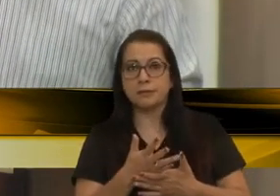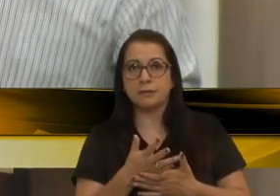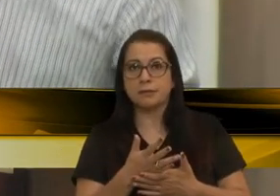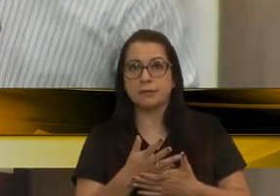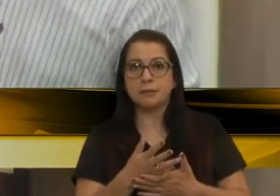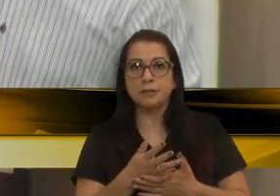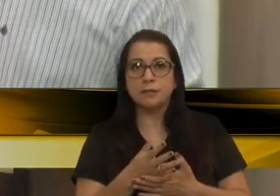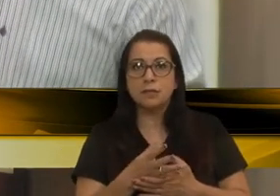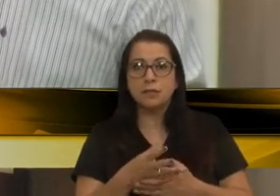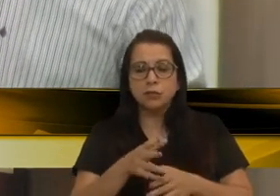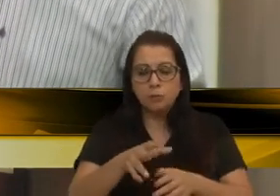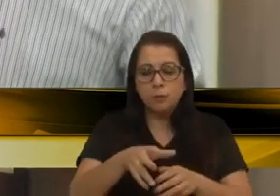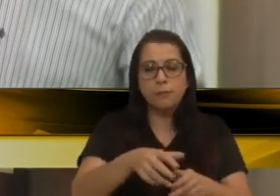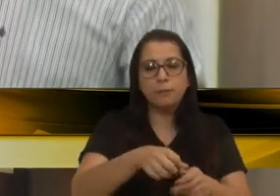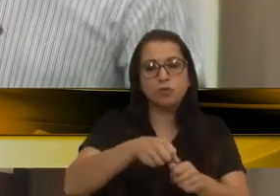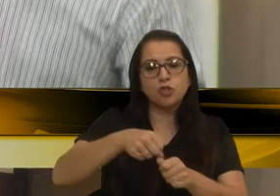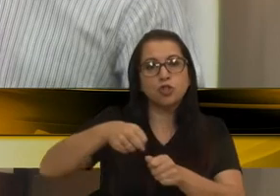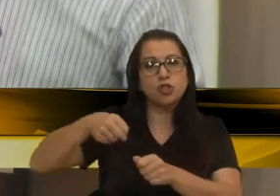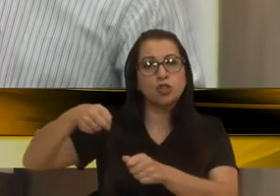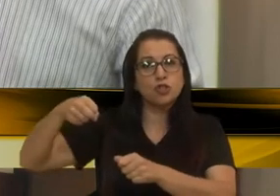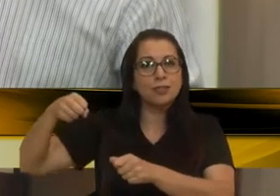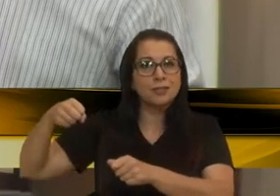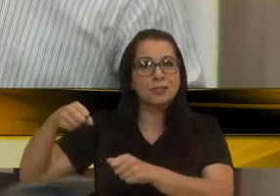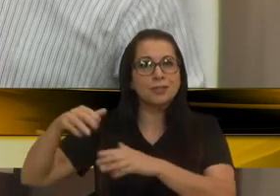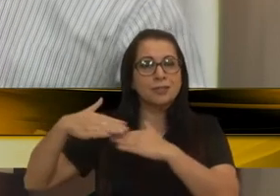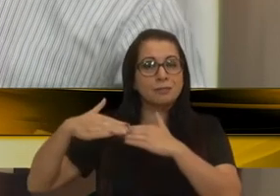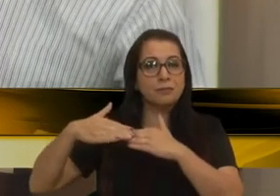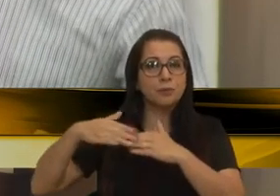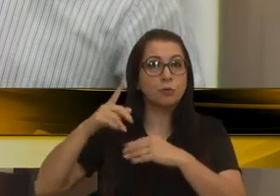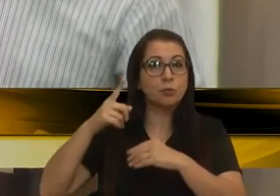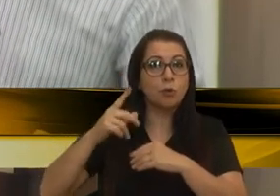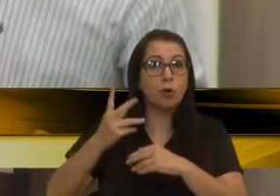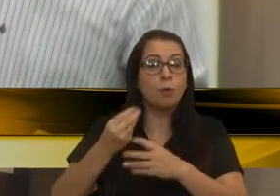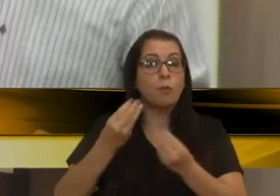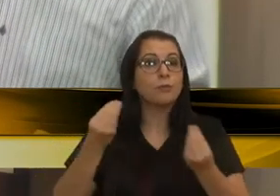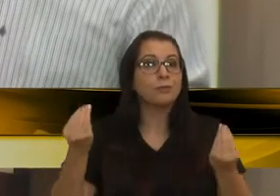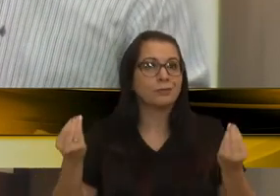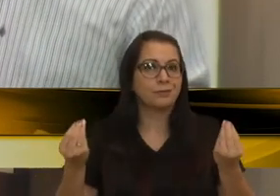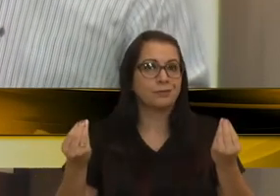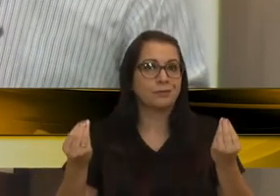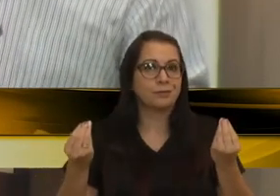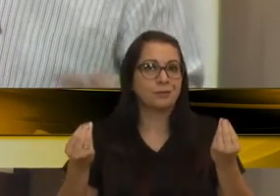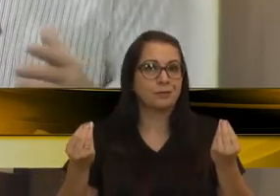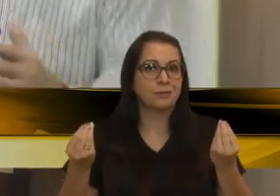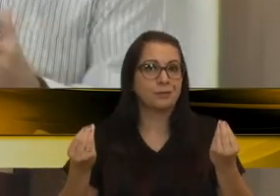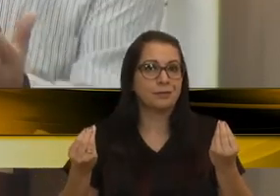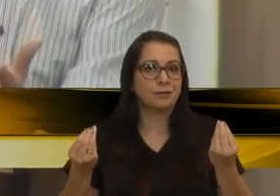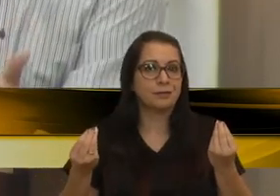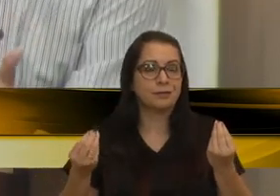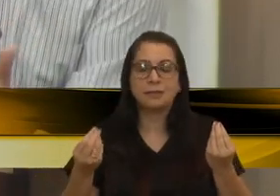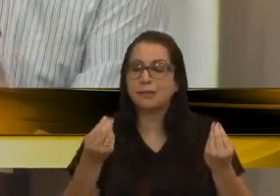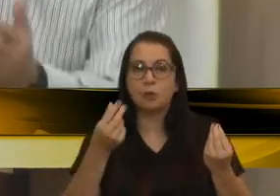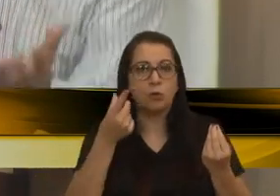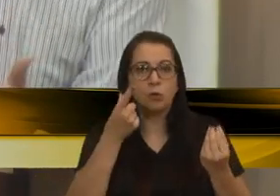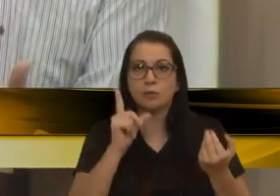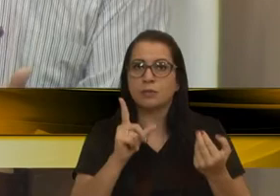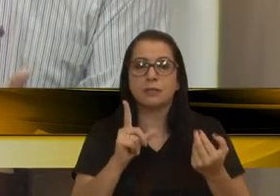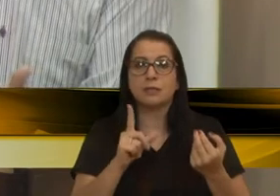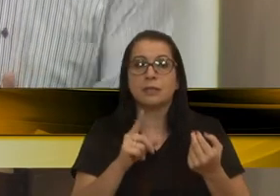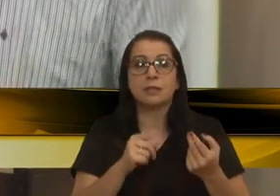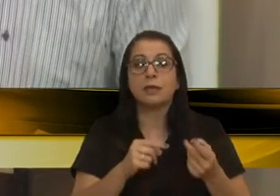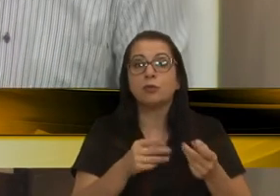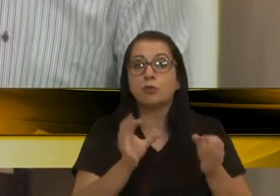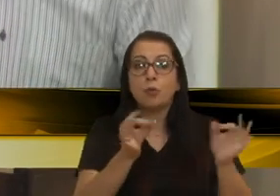puxando essas caretas para cima. Quando era uma, agora que são várias, e não se chega num